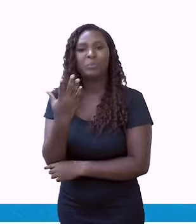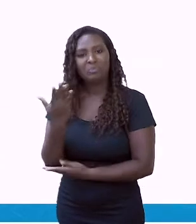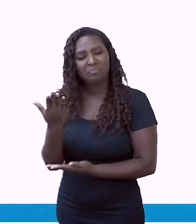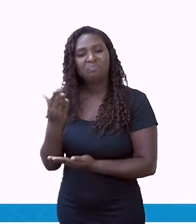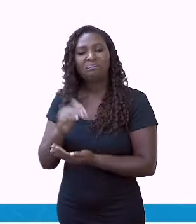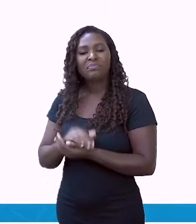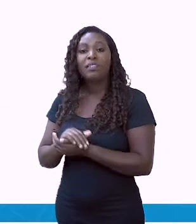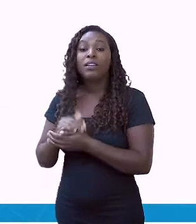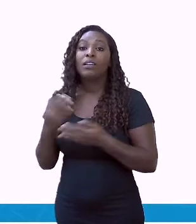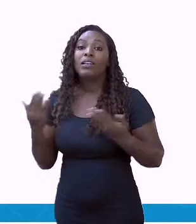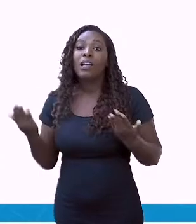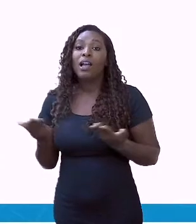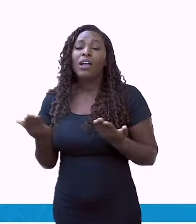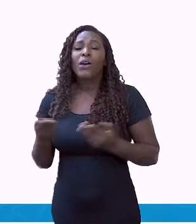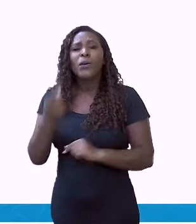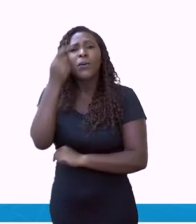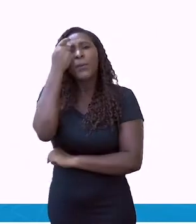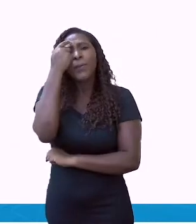uma coisa?